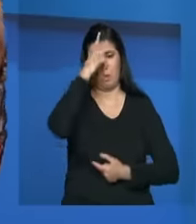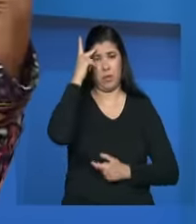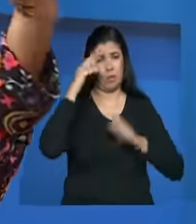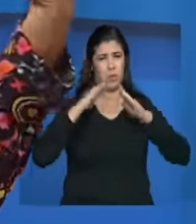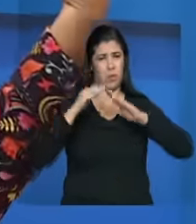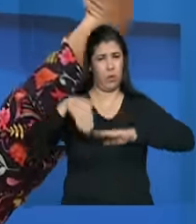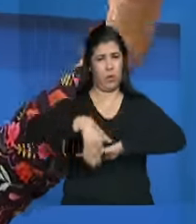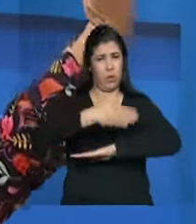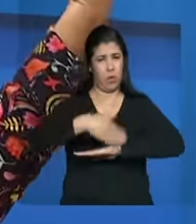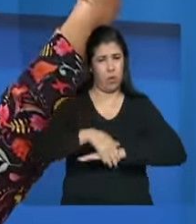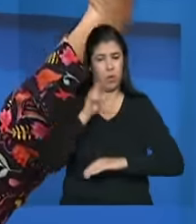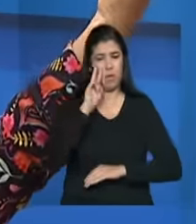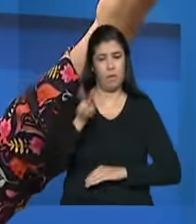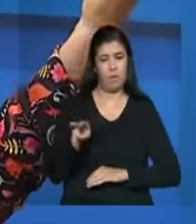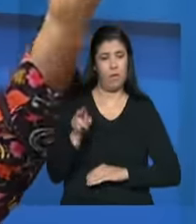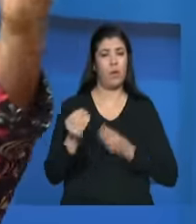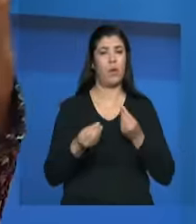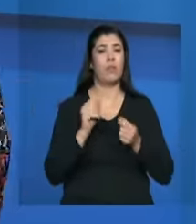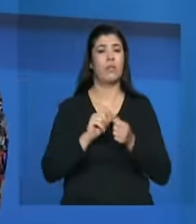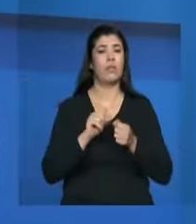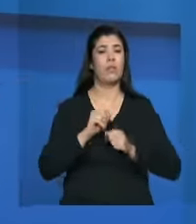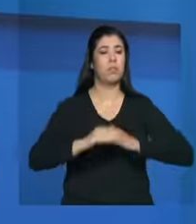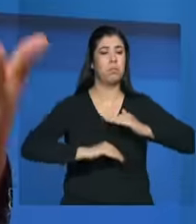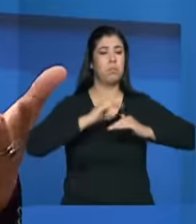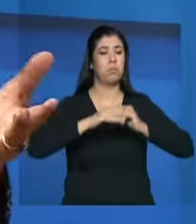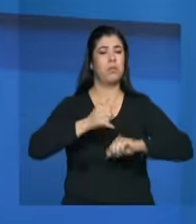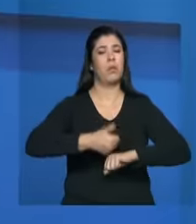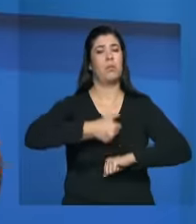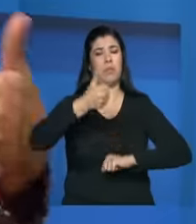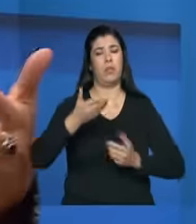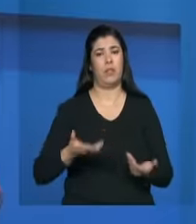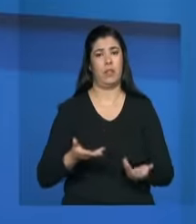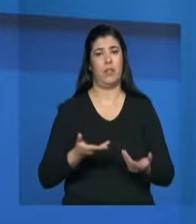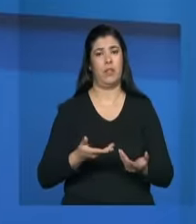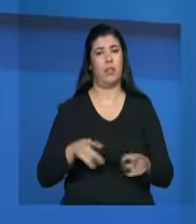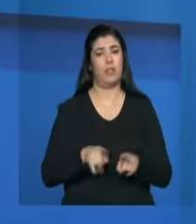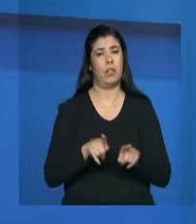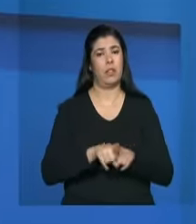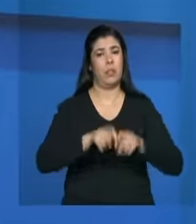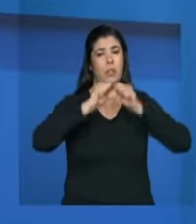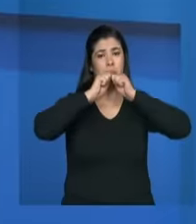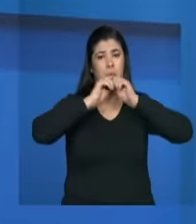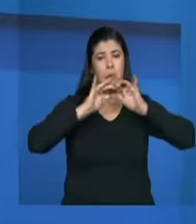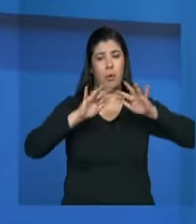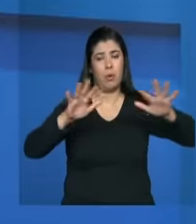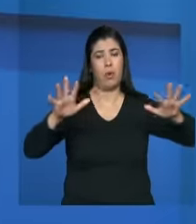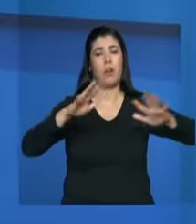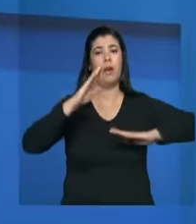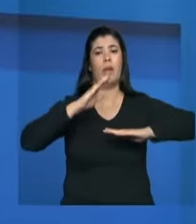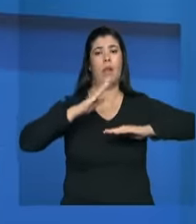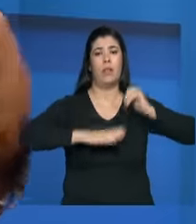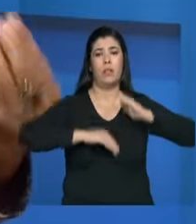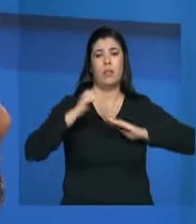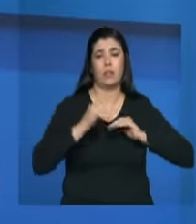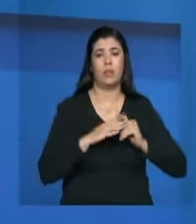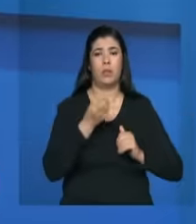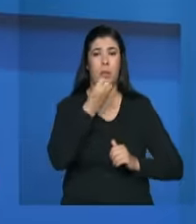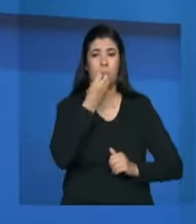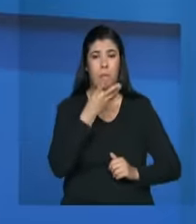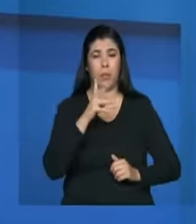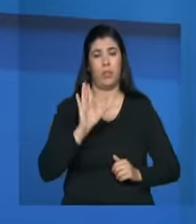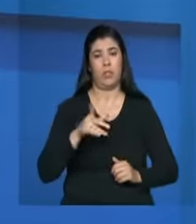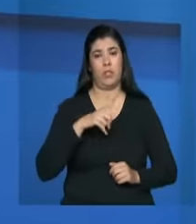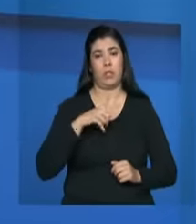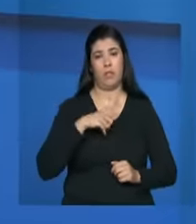olha o trabalho que essa pessoa está executando hoje a gente disseminar as ações afirmativas as ações boas que a gente está